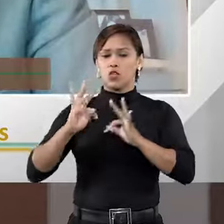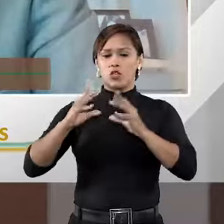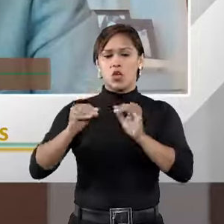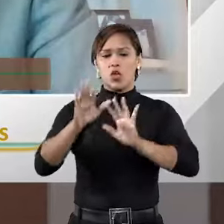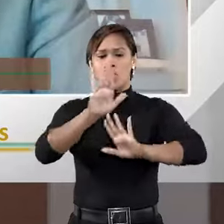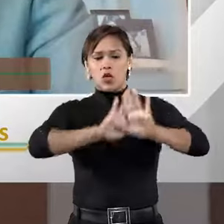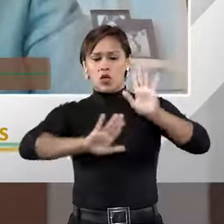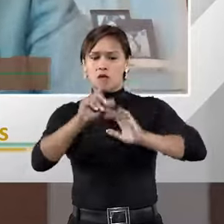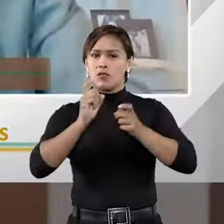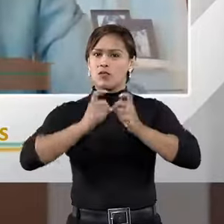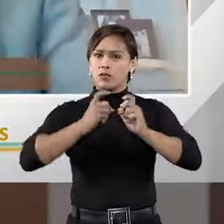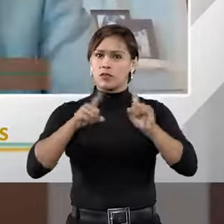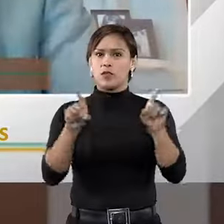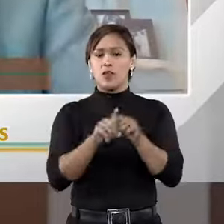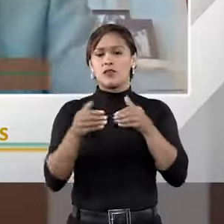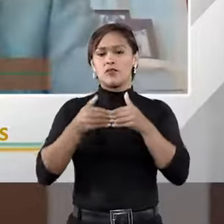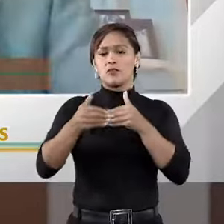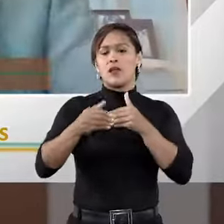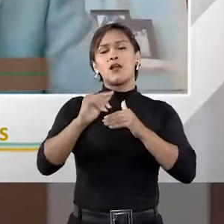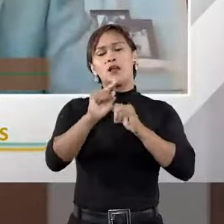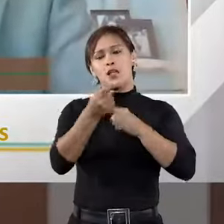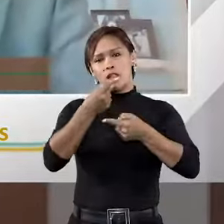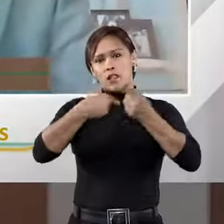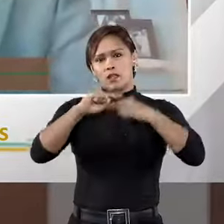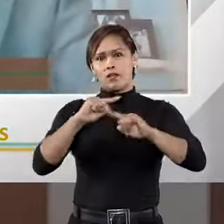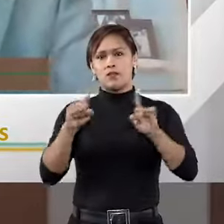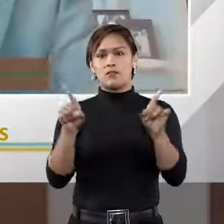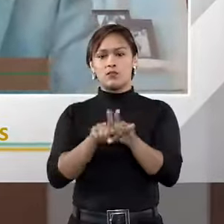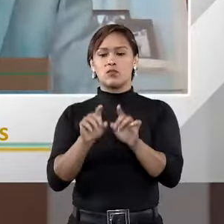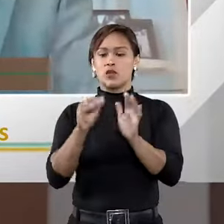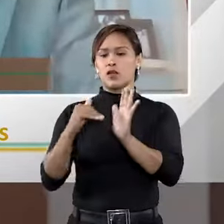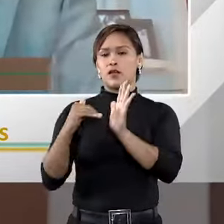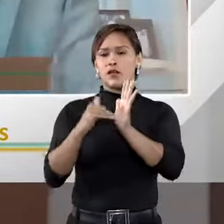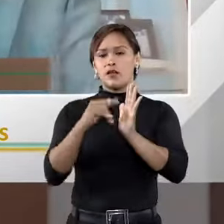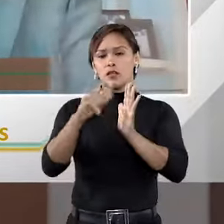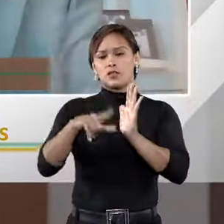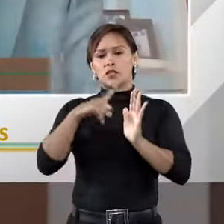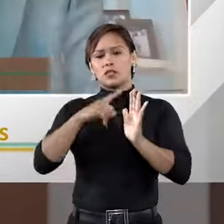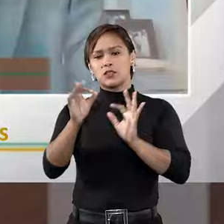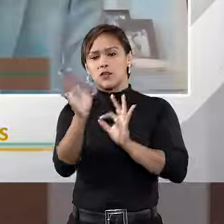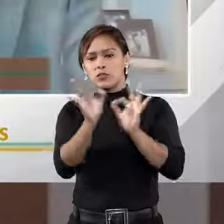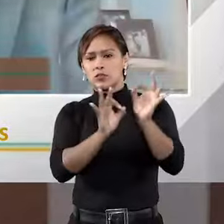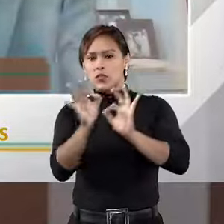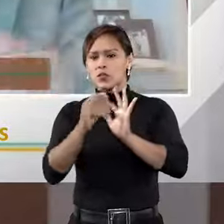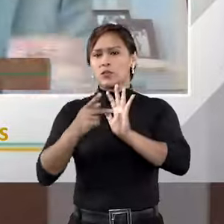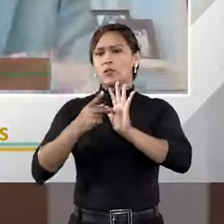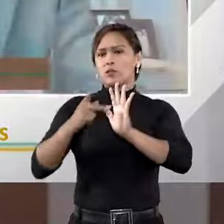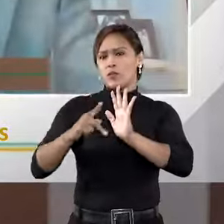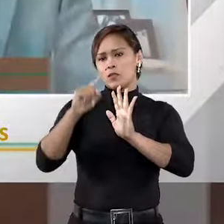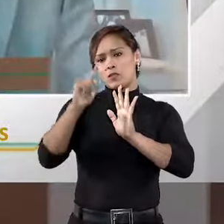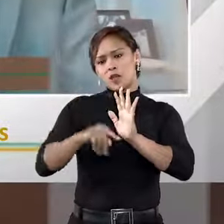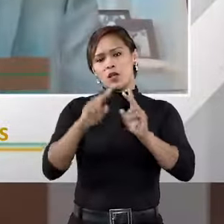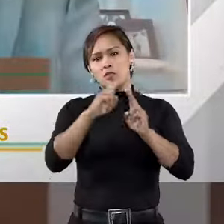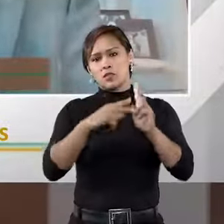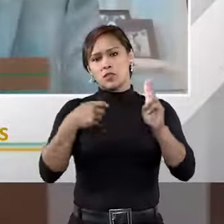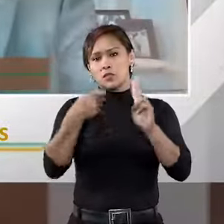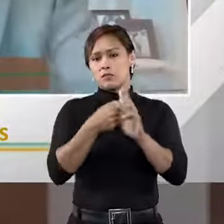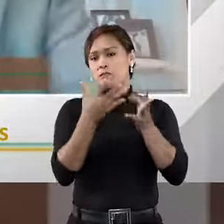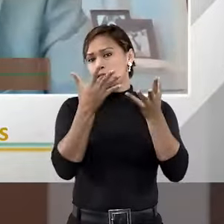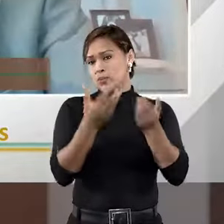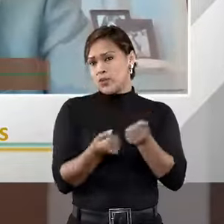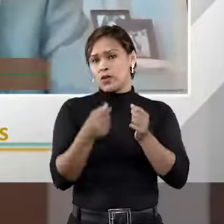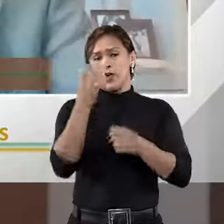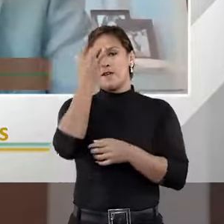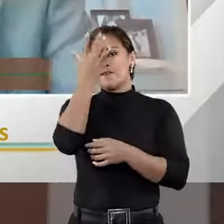parte administrativa. Claro que vai um pouco além disso. A Câmara tem sempre um regulamento próprio, ao qual as partes podem aderir para